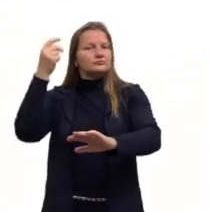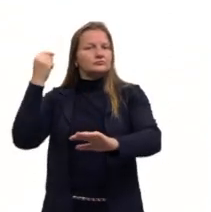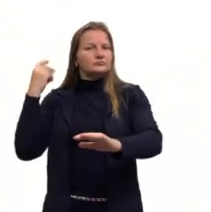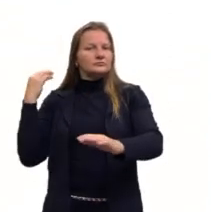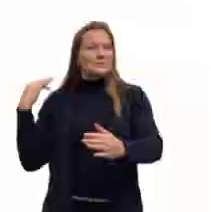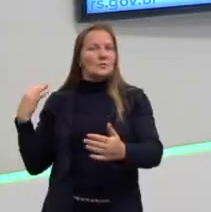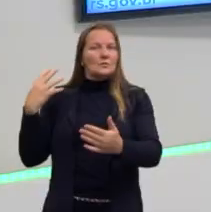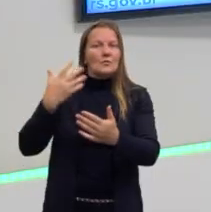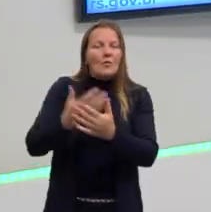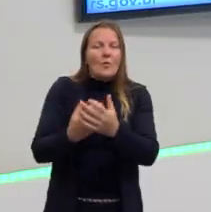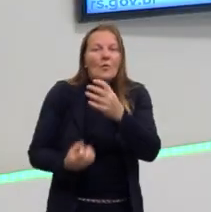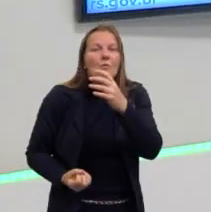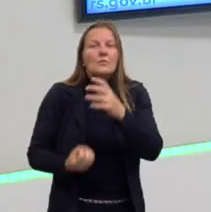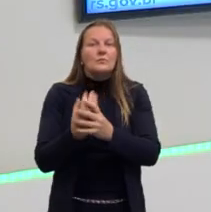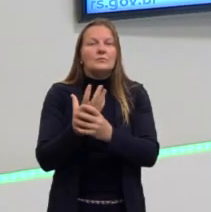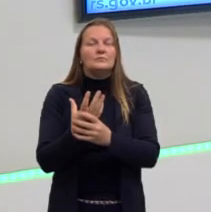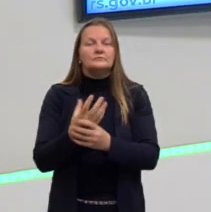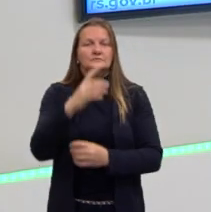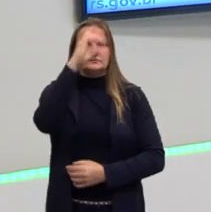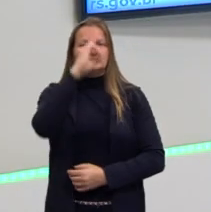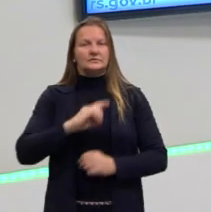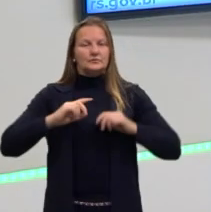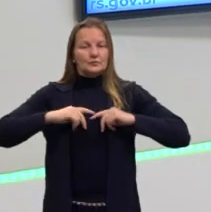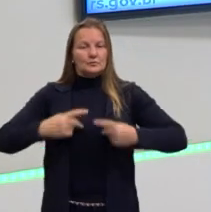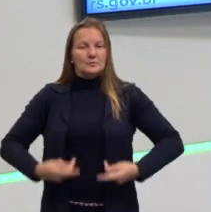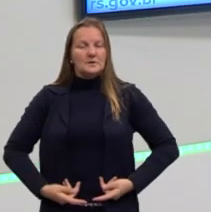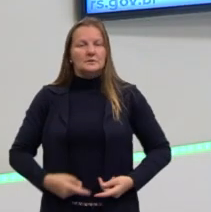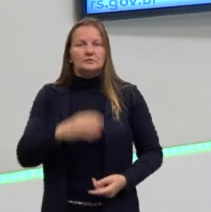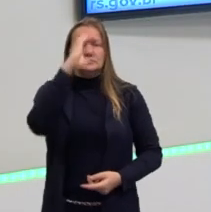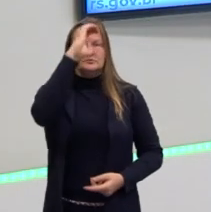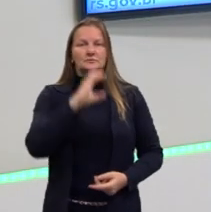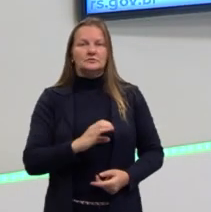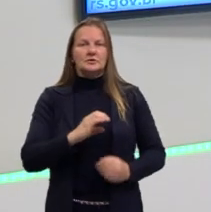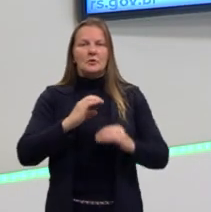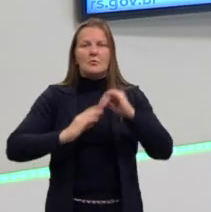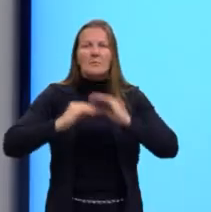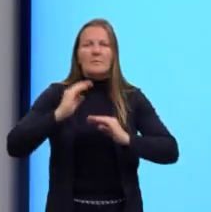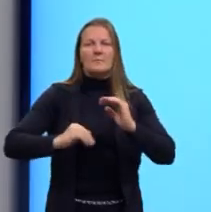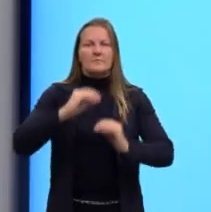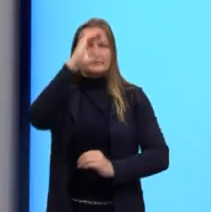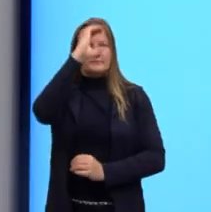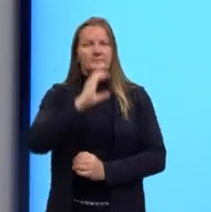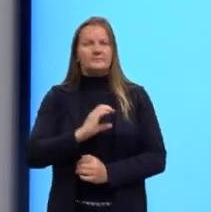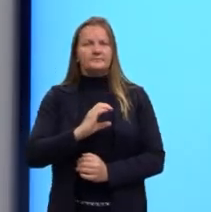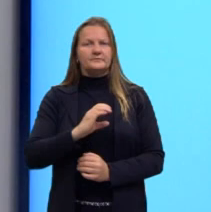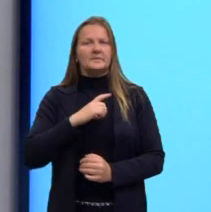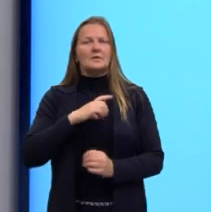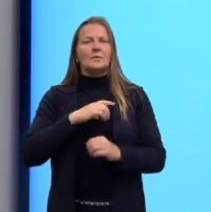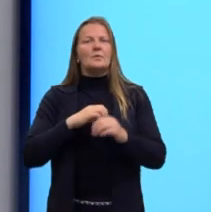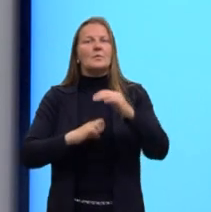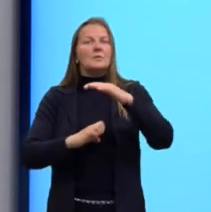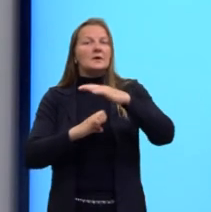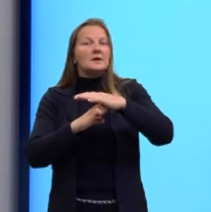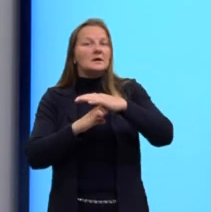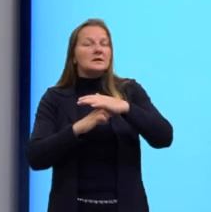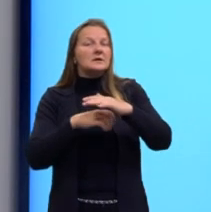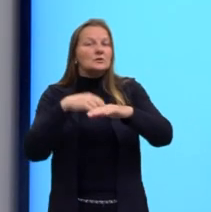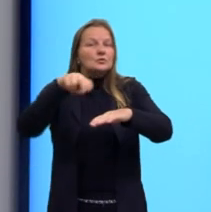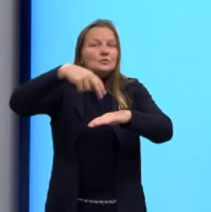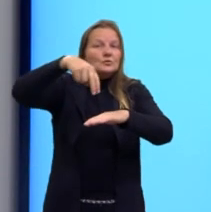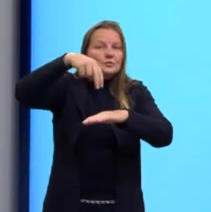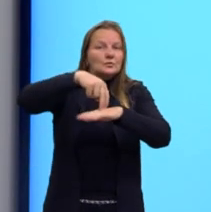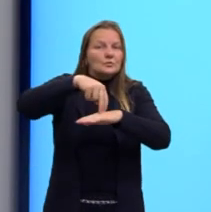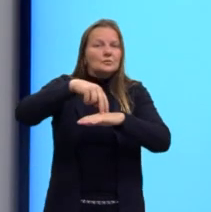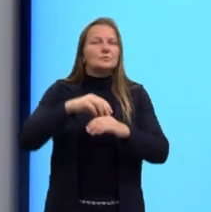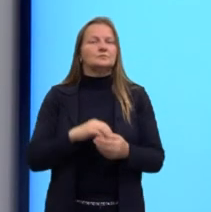ela vai surgir, os direitos humanos, a cidadania, o exercício da cidadania, com o Estado Nacional. Lembre-se que